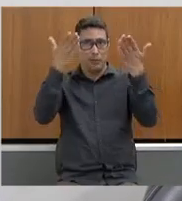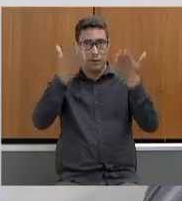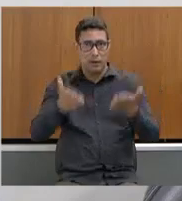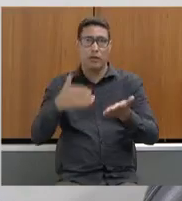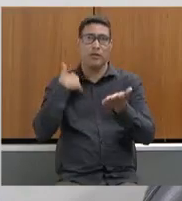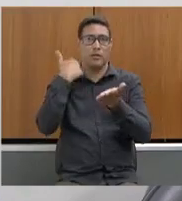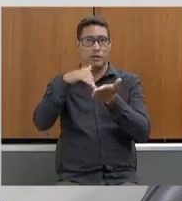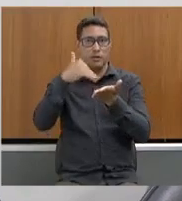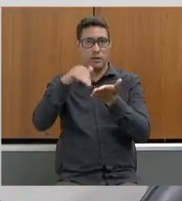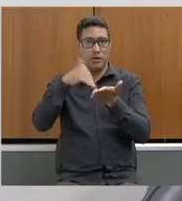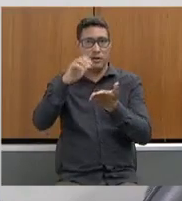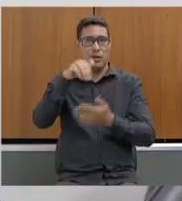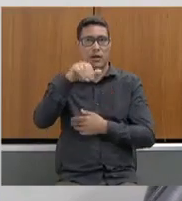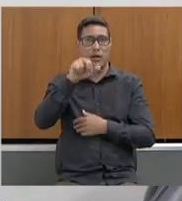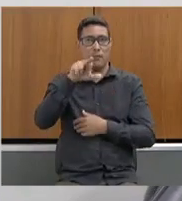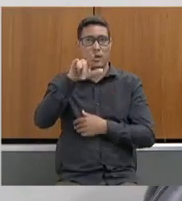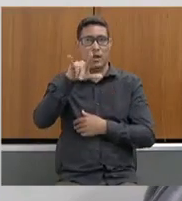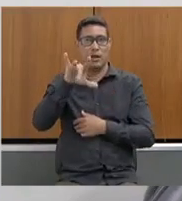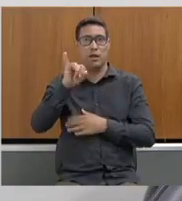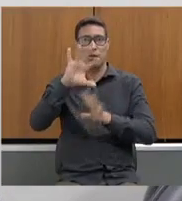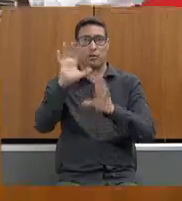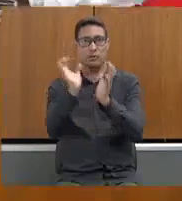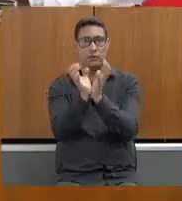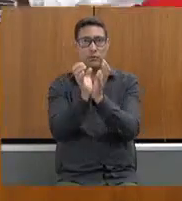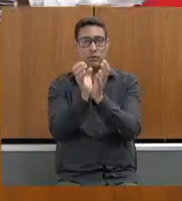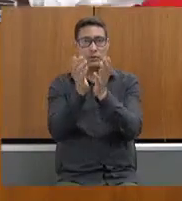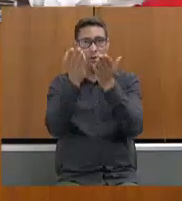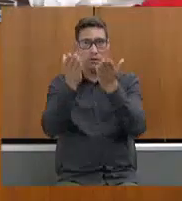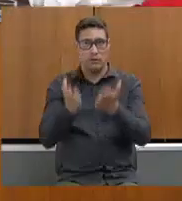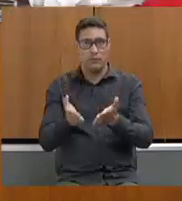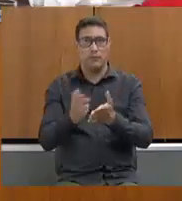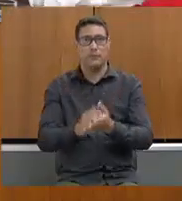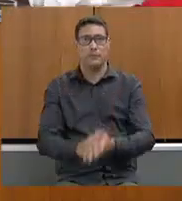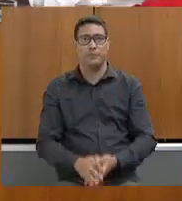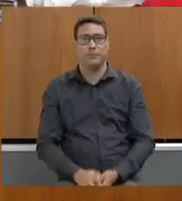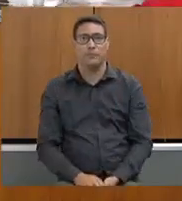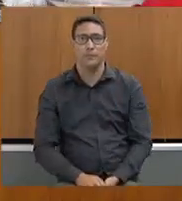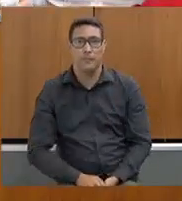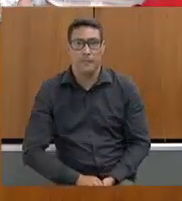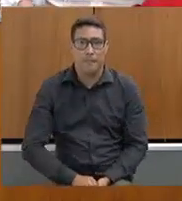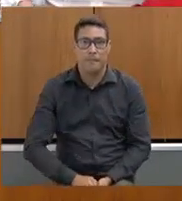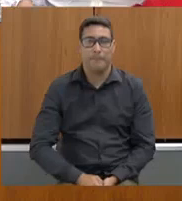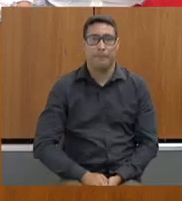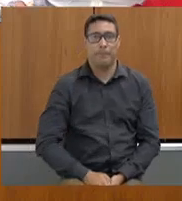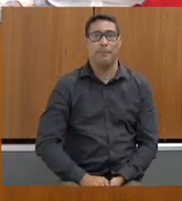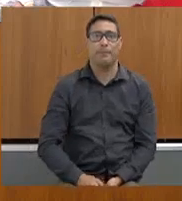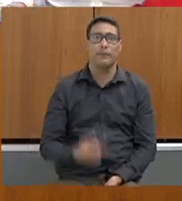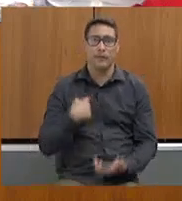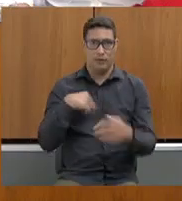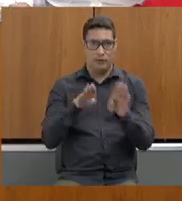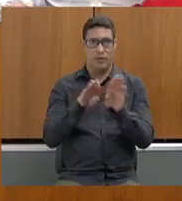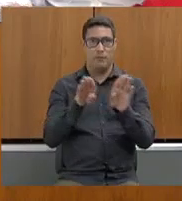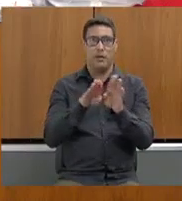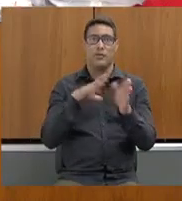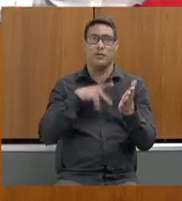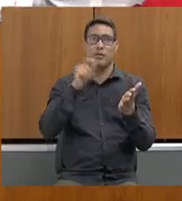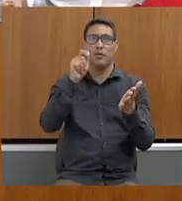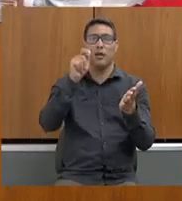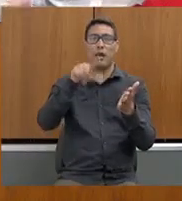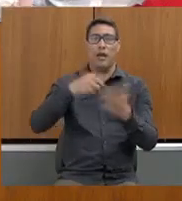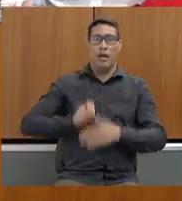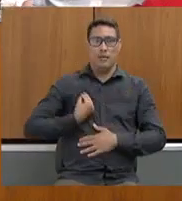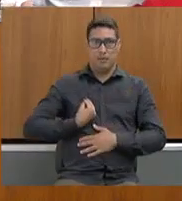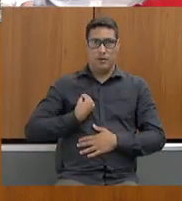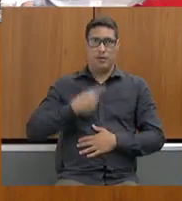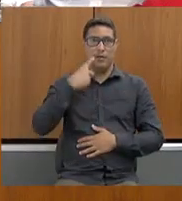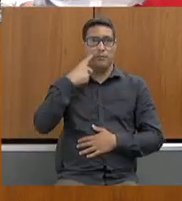secretária Marília e de toda a sua equipe. Quero agradecer ao deputado Gil Pereira e registrar a presença aqui do nosso lúcio colega,